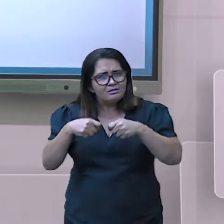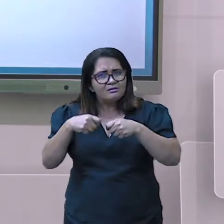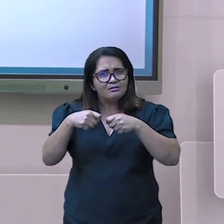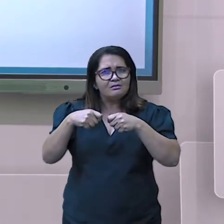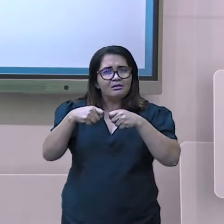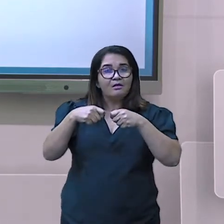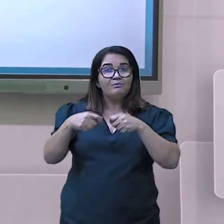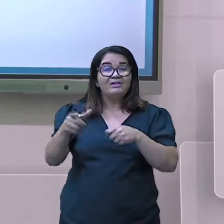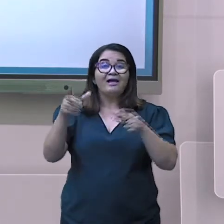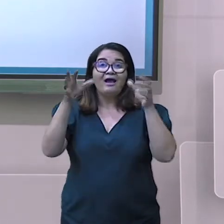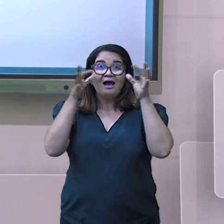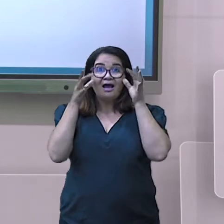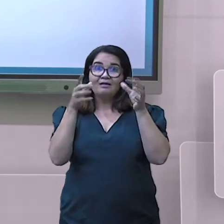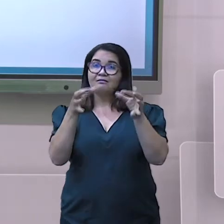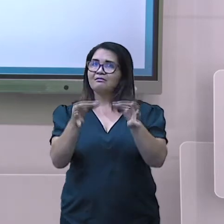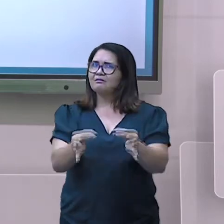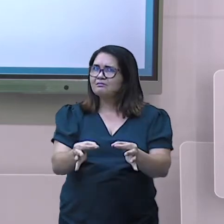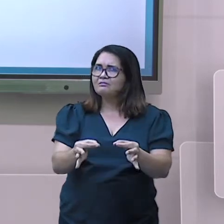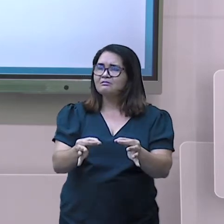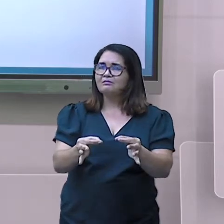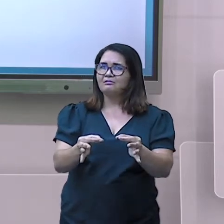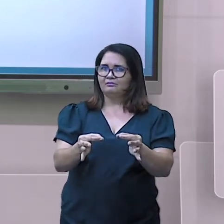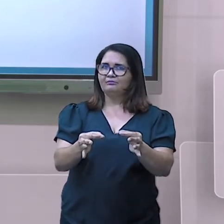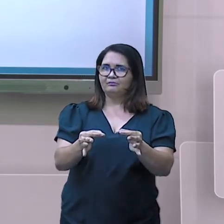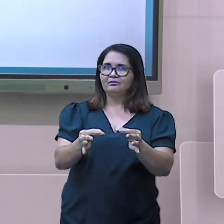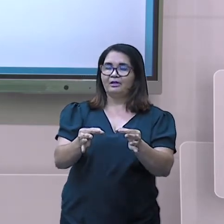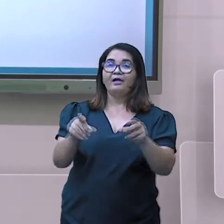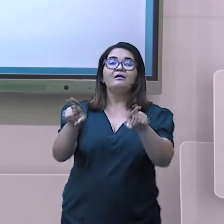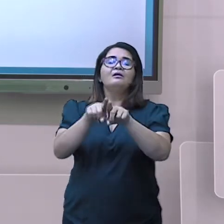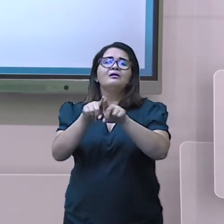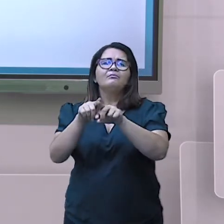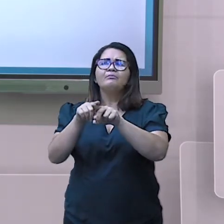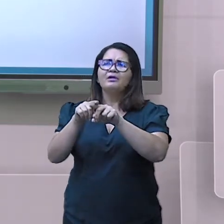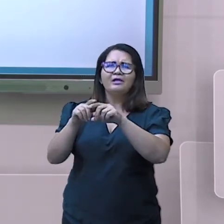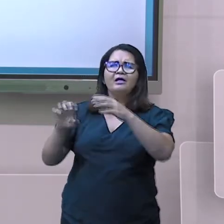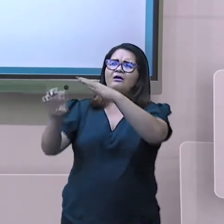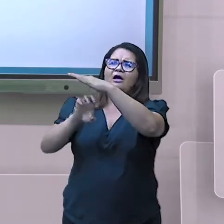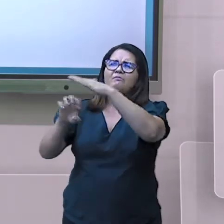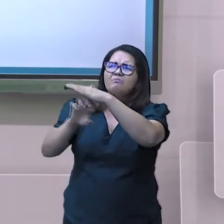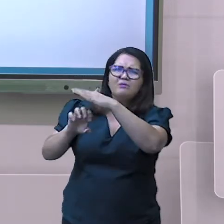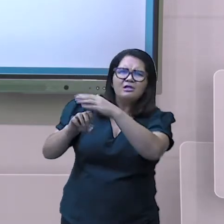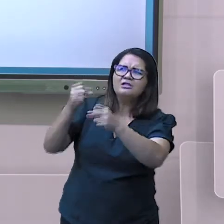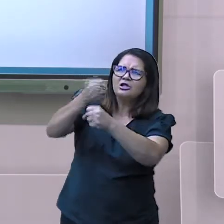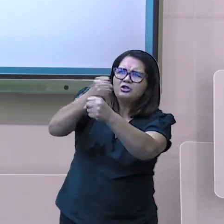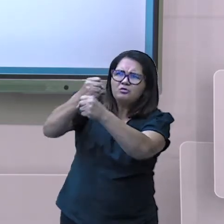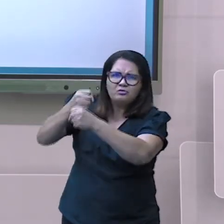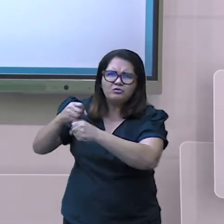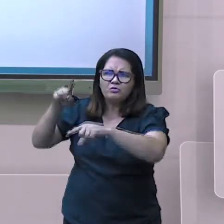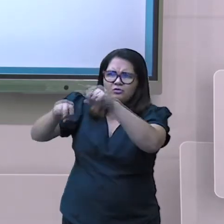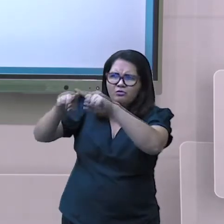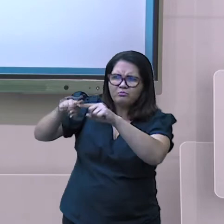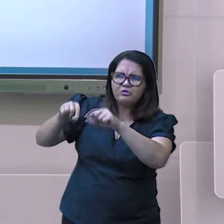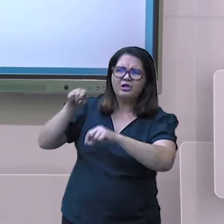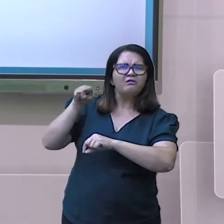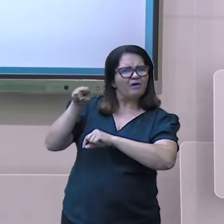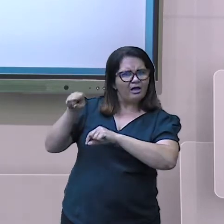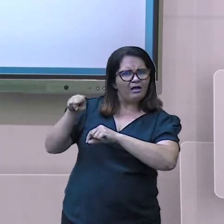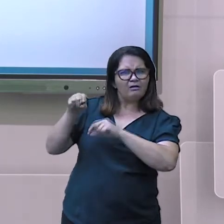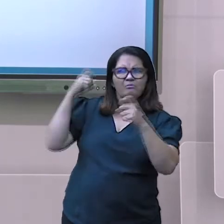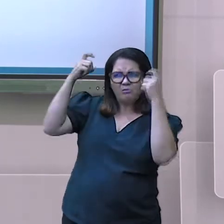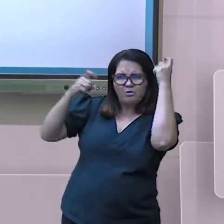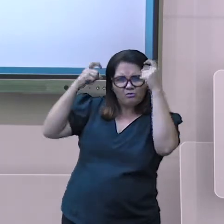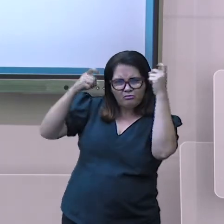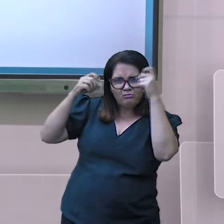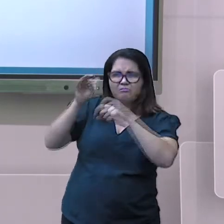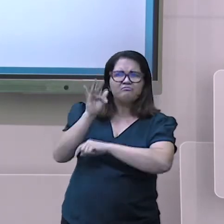as suas práticas de atividades pensando em gerações futuras? E qual que é a qualidade desse produto?